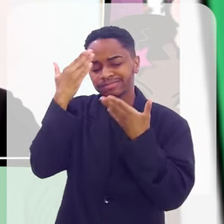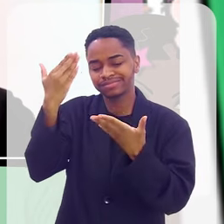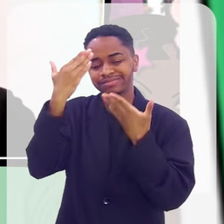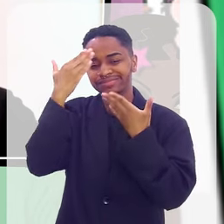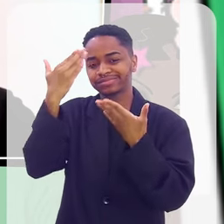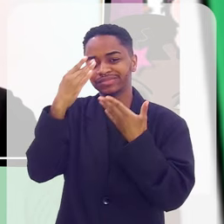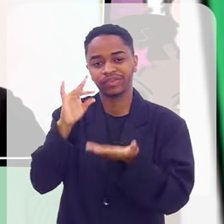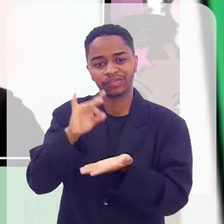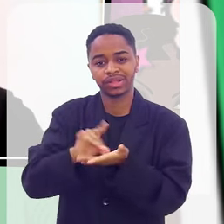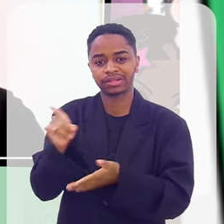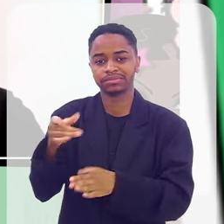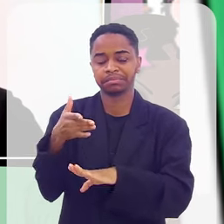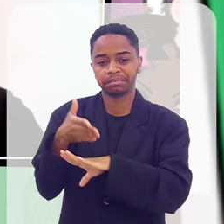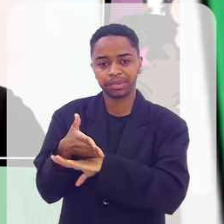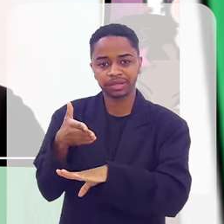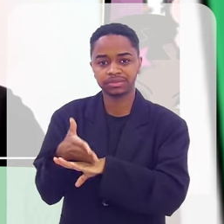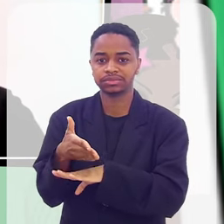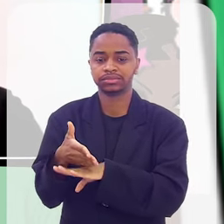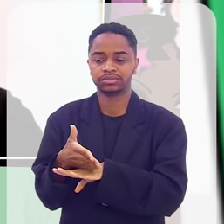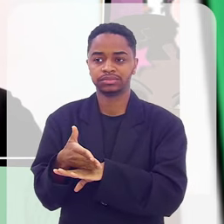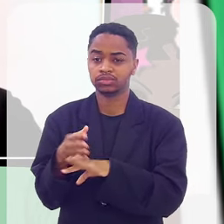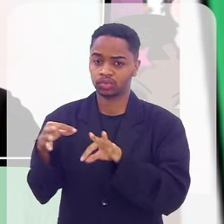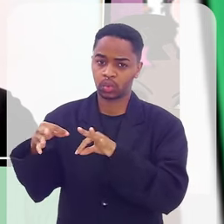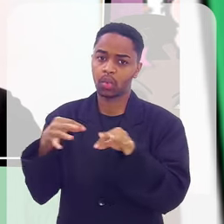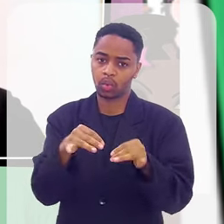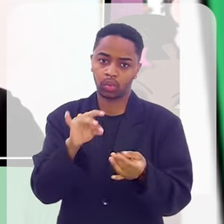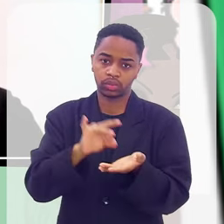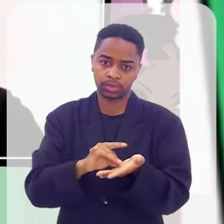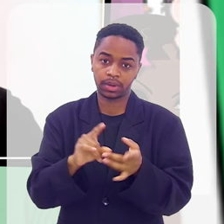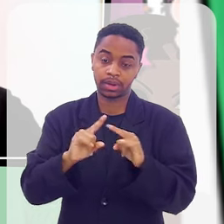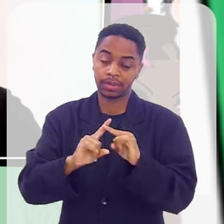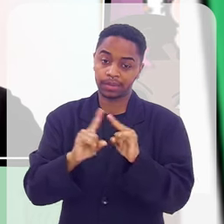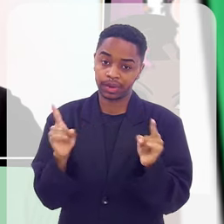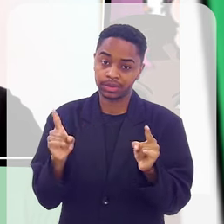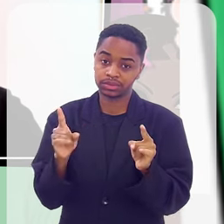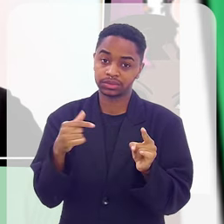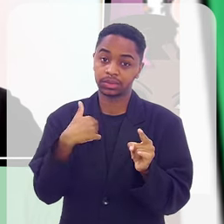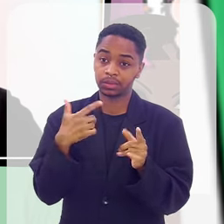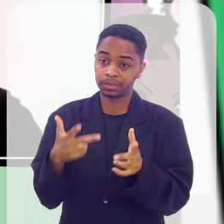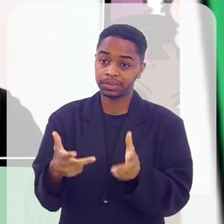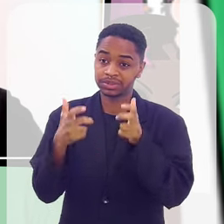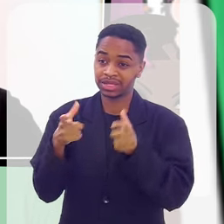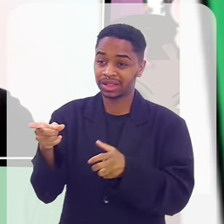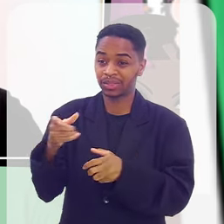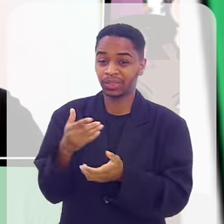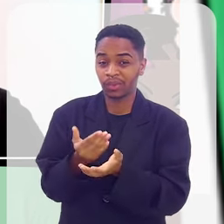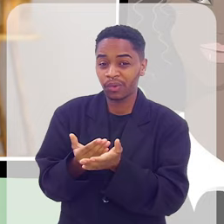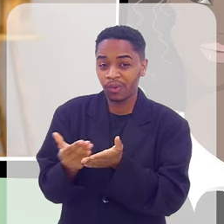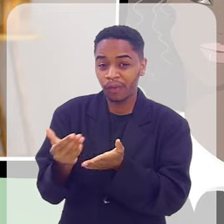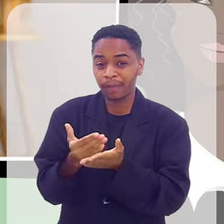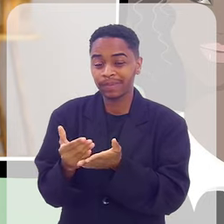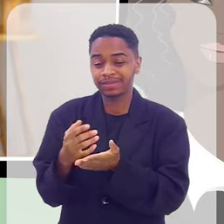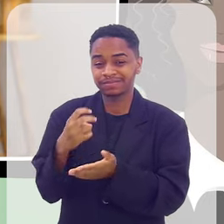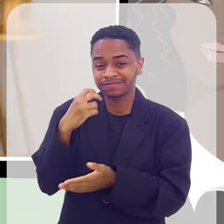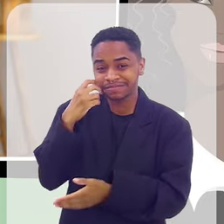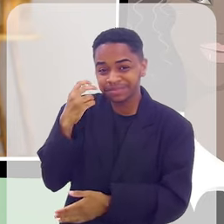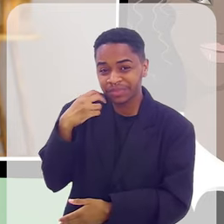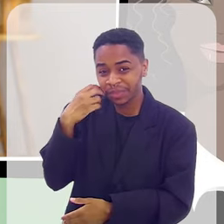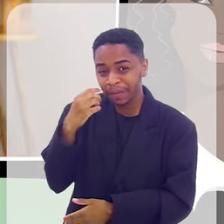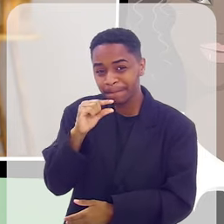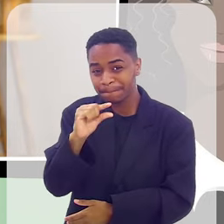muito a sua participação. A todos, né? Mas eu percebi que, no começo, a Ilda estava um pouco mais